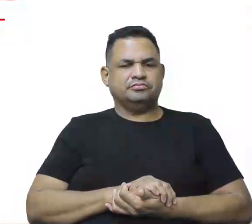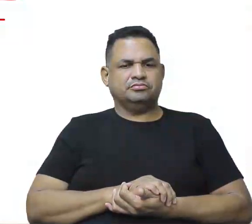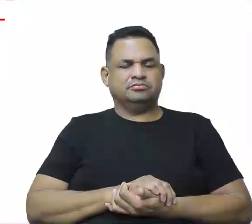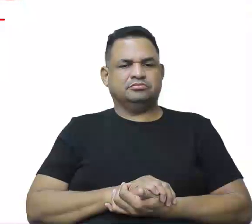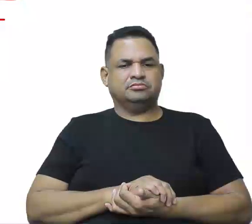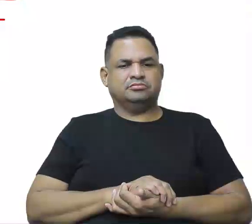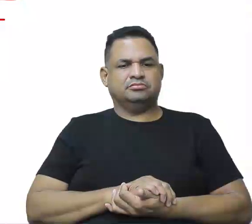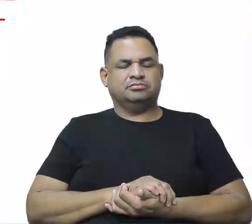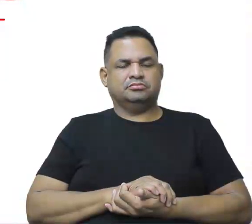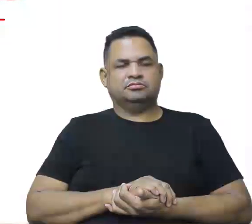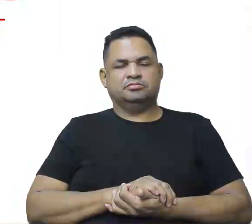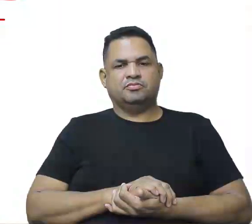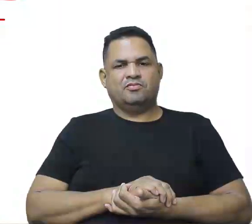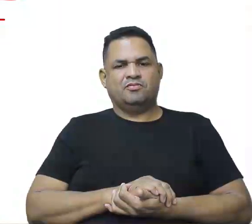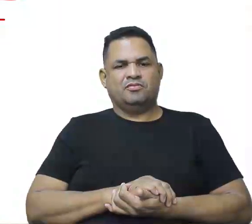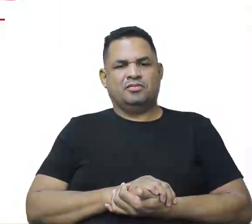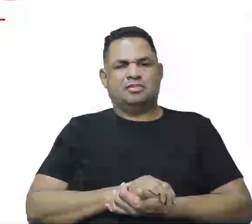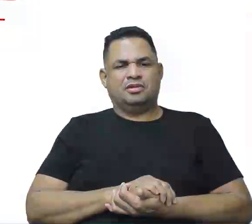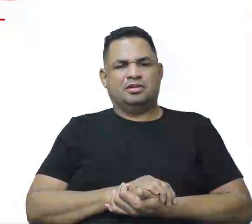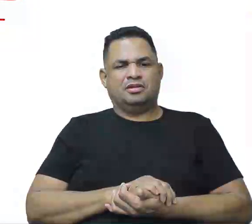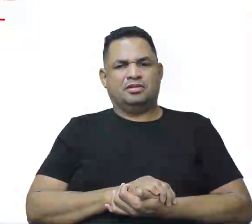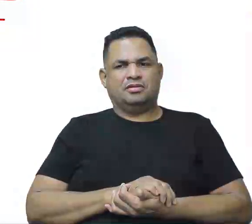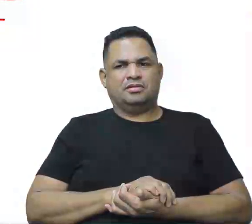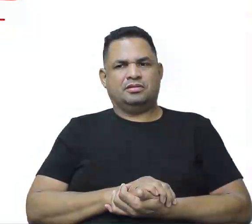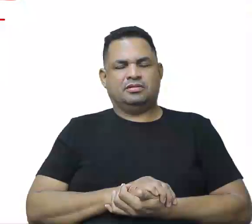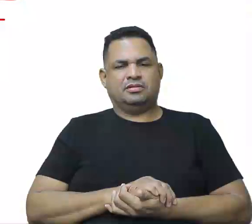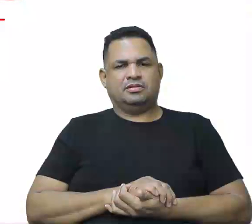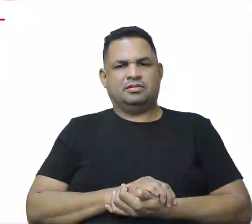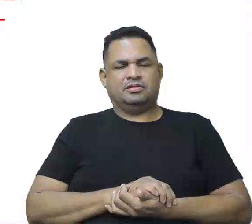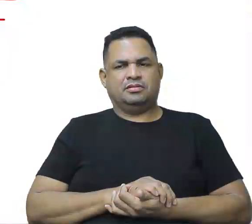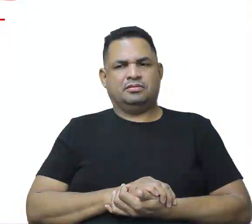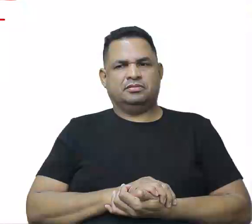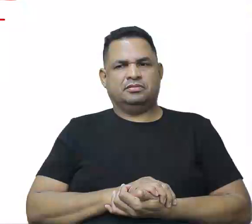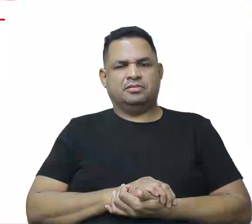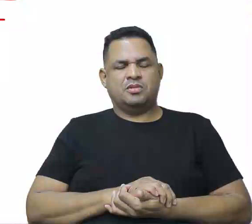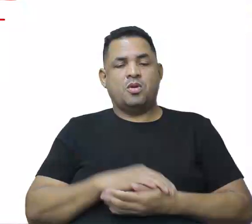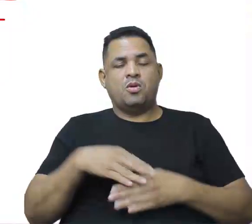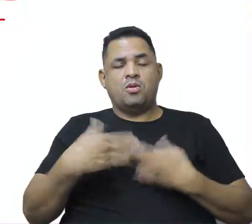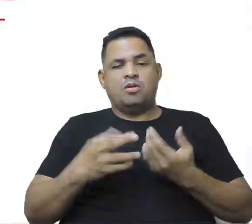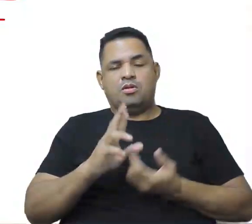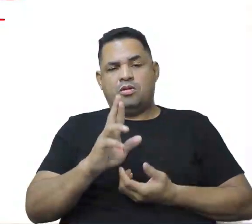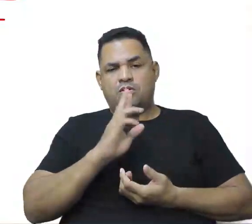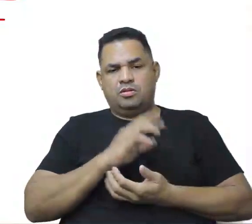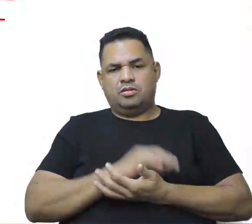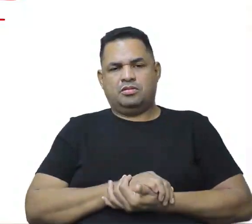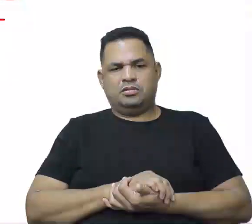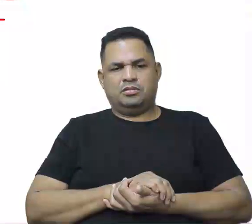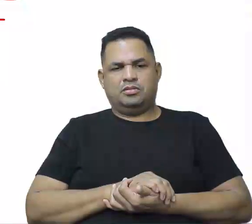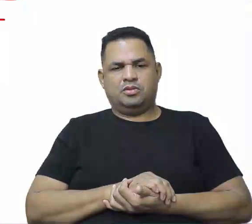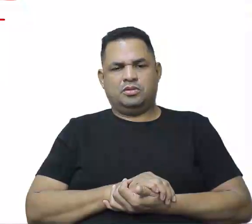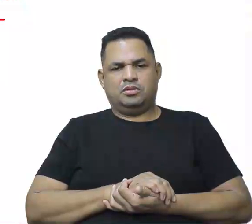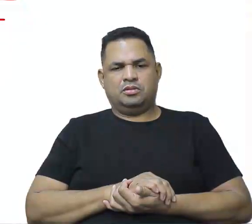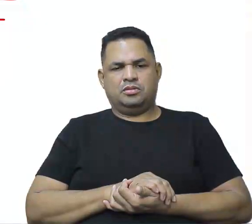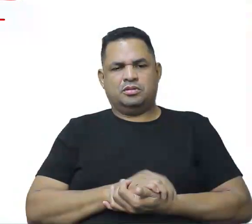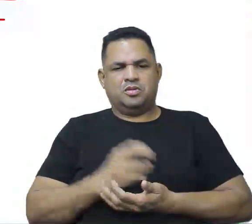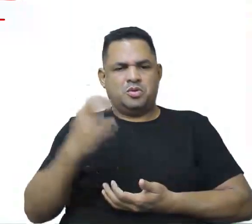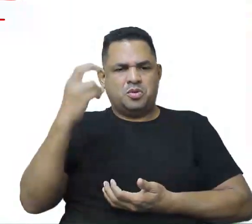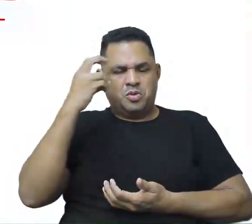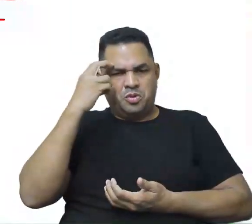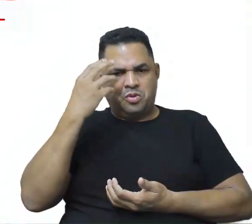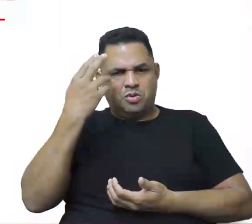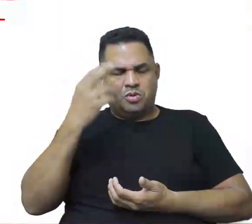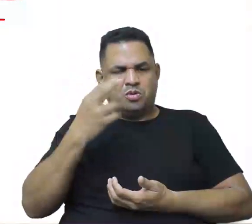qual é essa, qual é essa, qual é a resposta, né? Vamos lá. Então, é uma forma de cultura